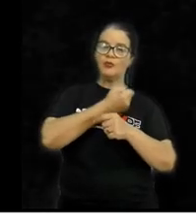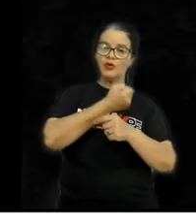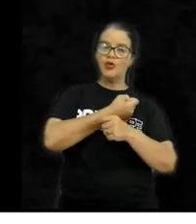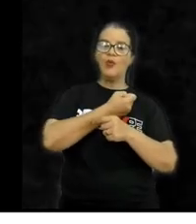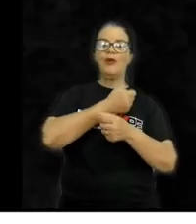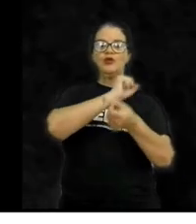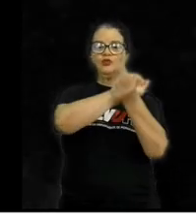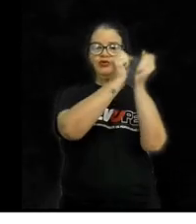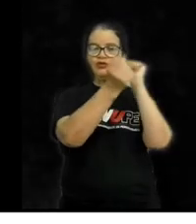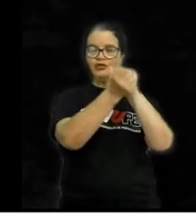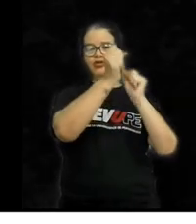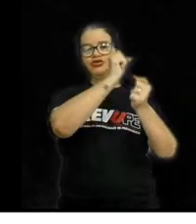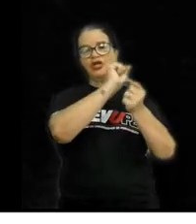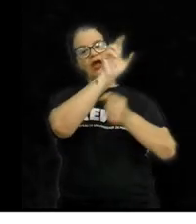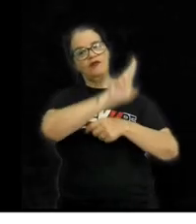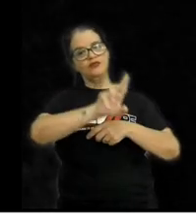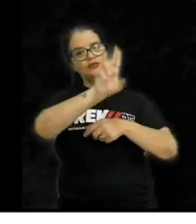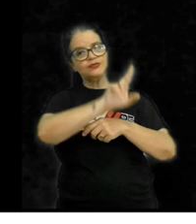escravos usados.